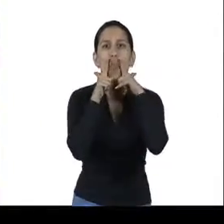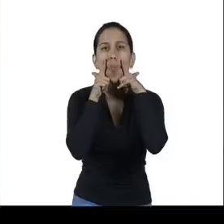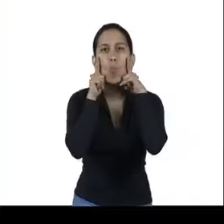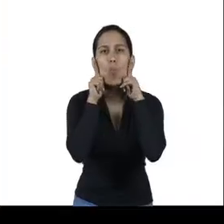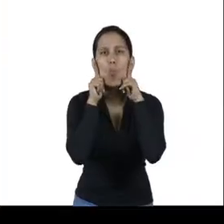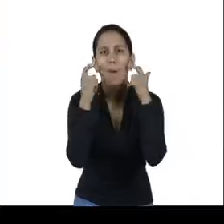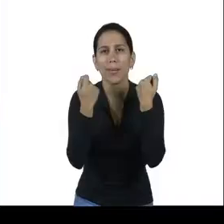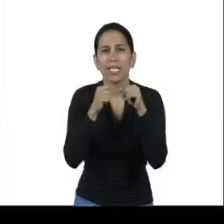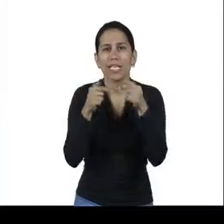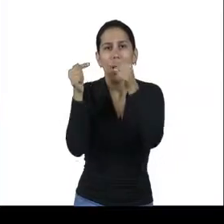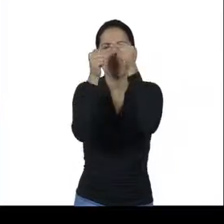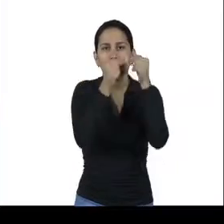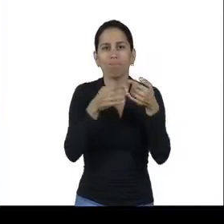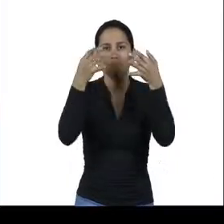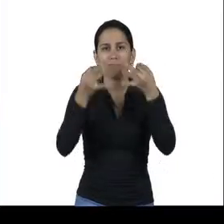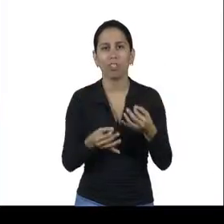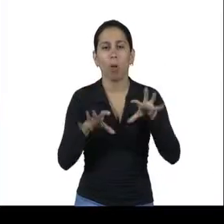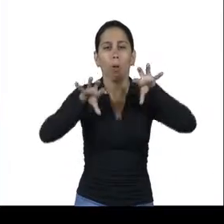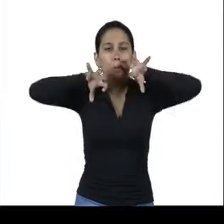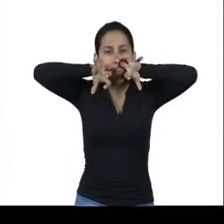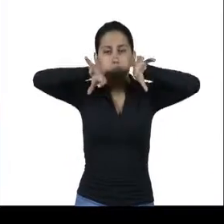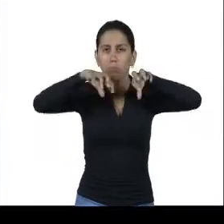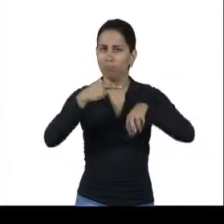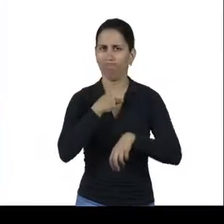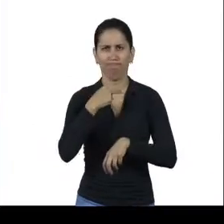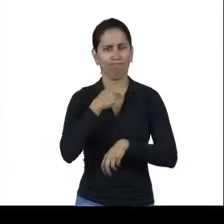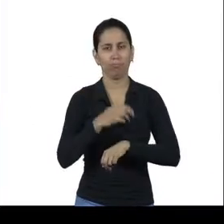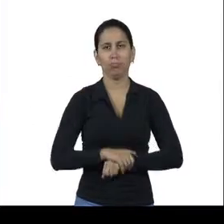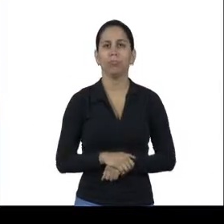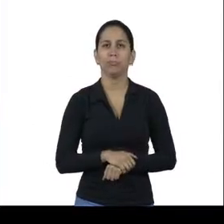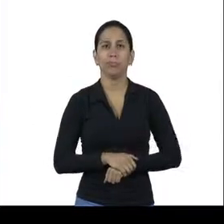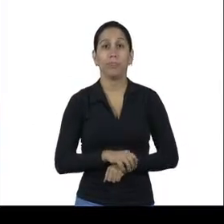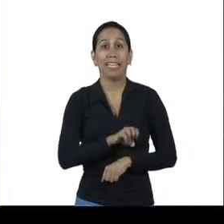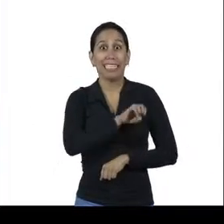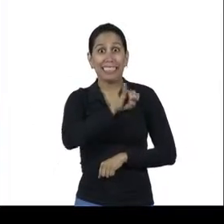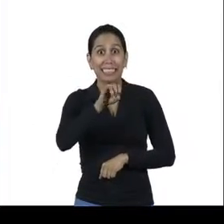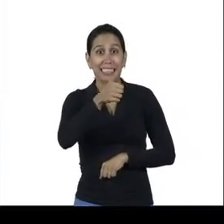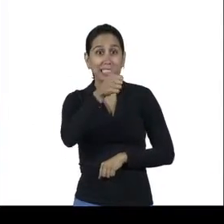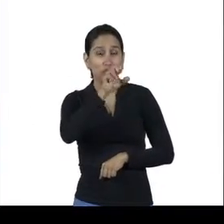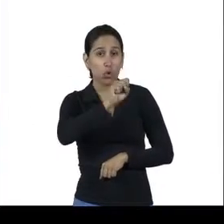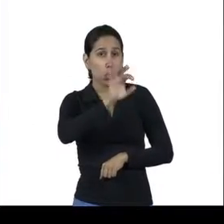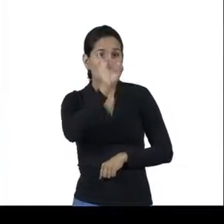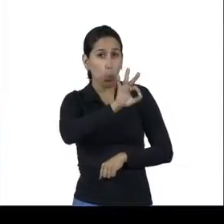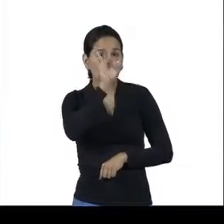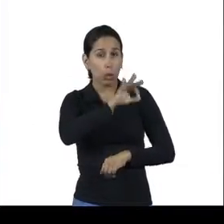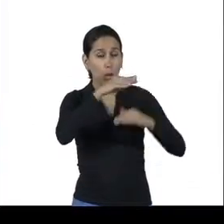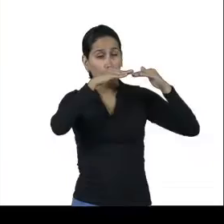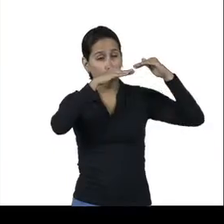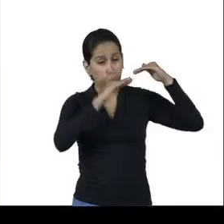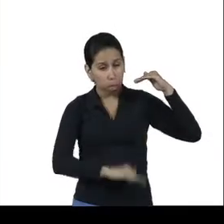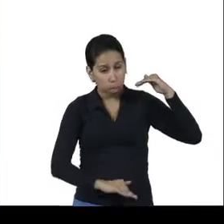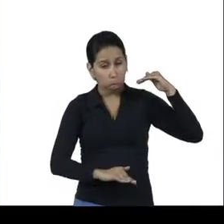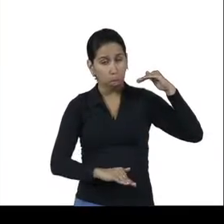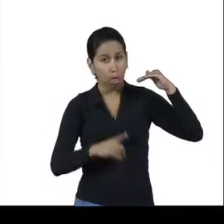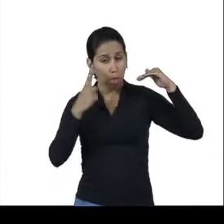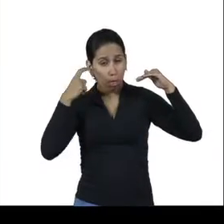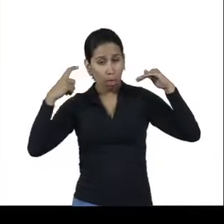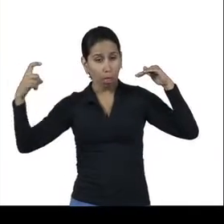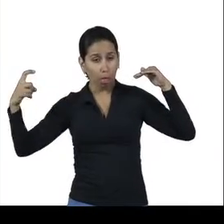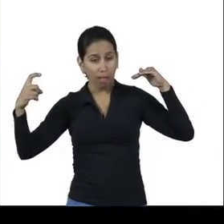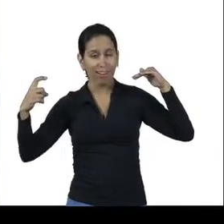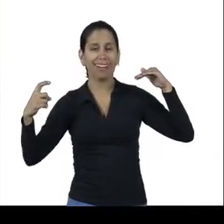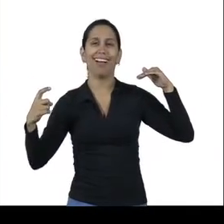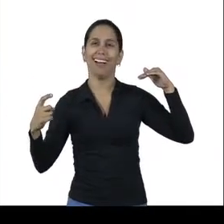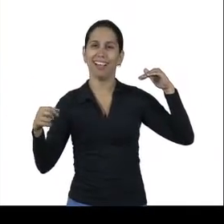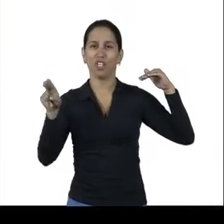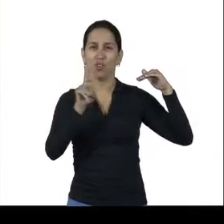feita. Em locais onde o teor de oxigênio for inferior a 18% em volume, os dispositivos de isolamento entram em cena.